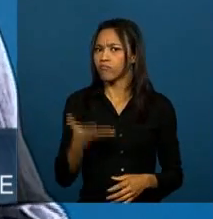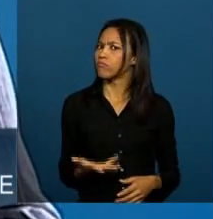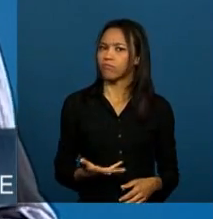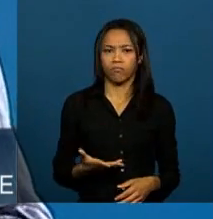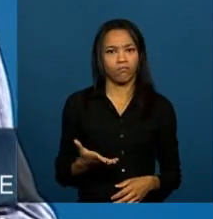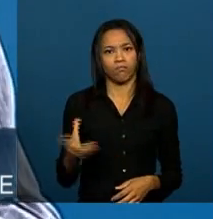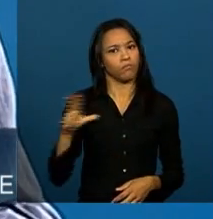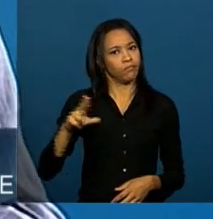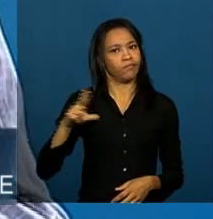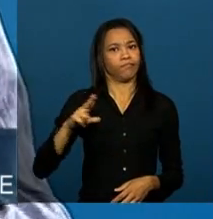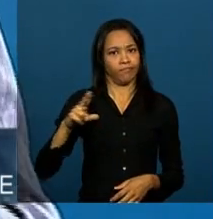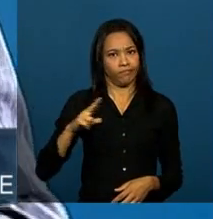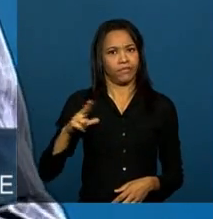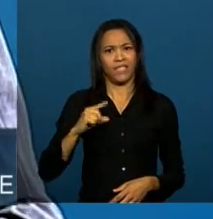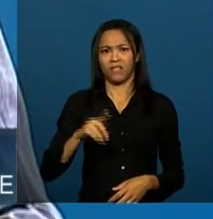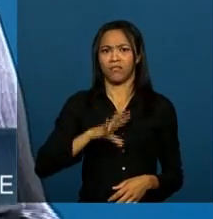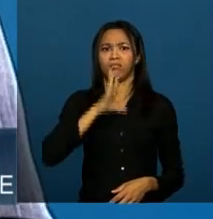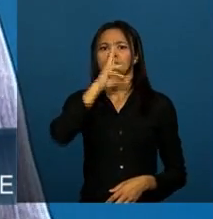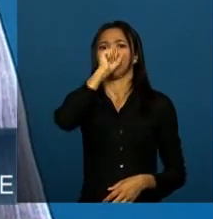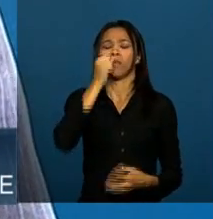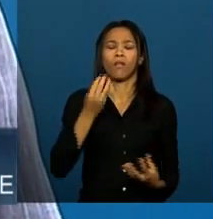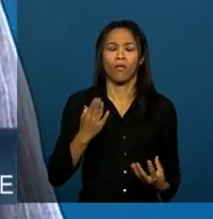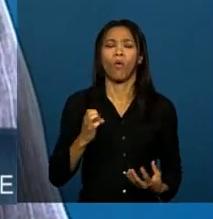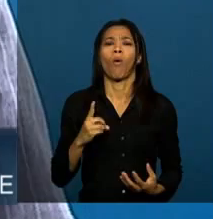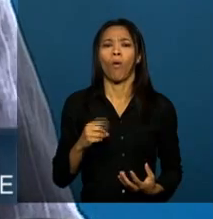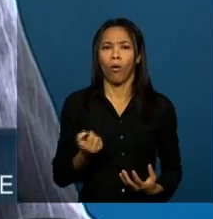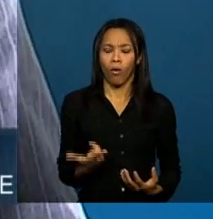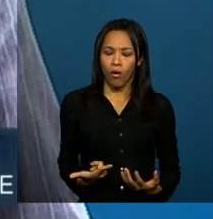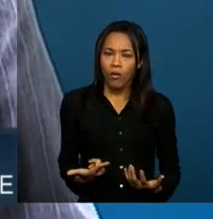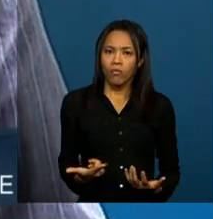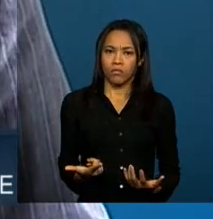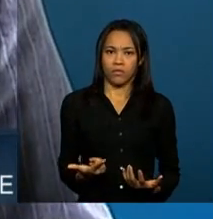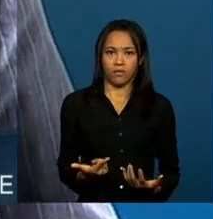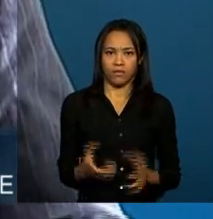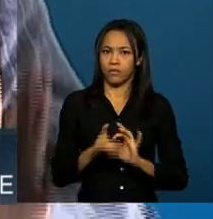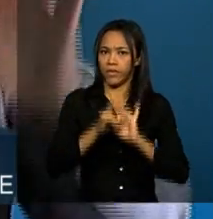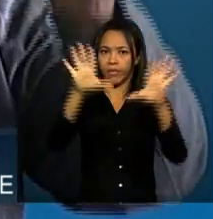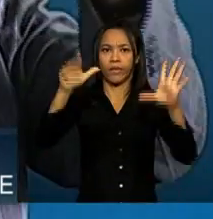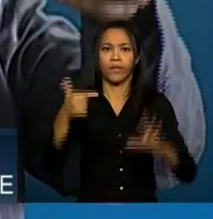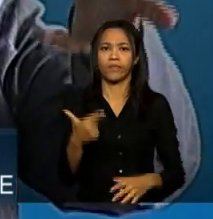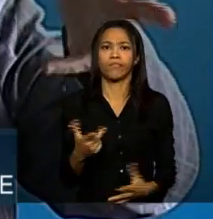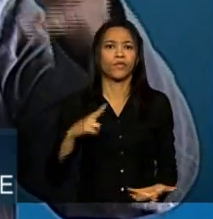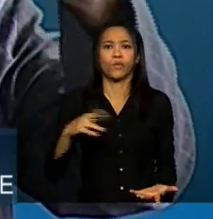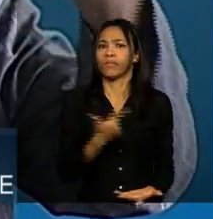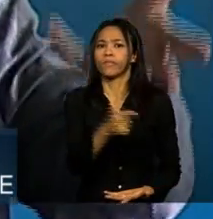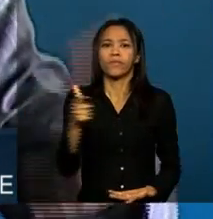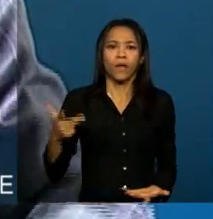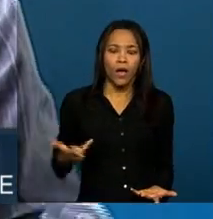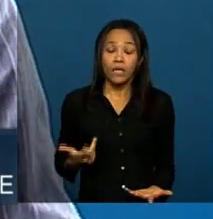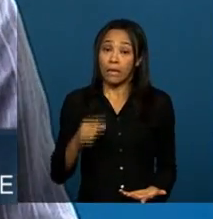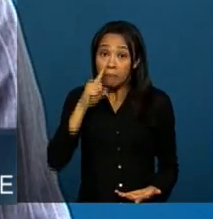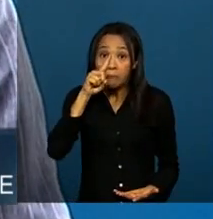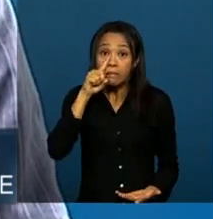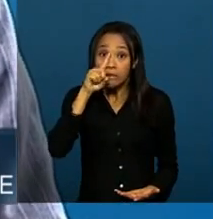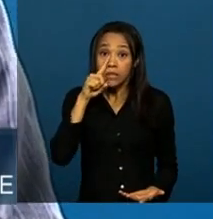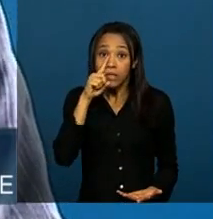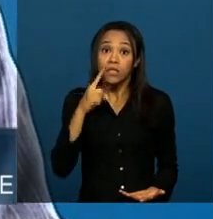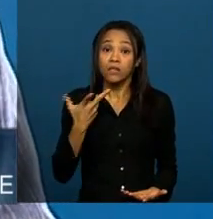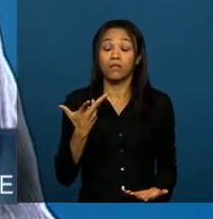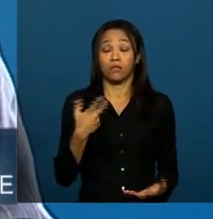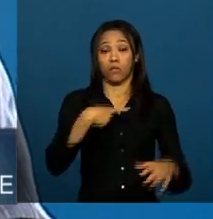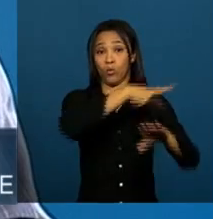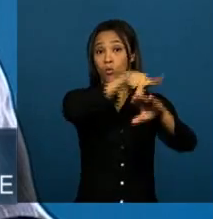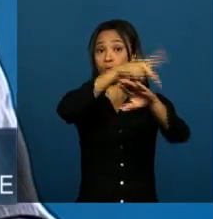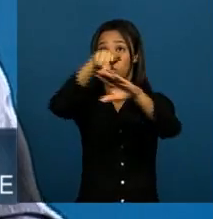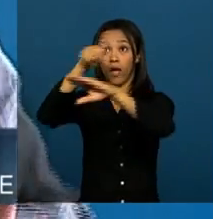aprisiona e agride absolutamente a liberdade individual das pessoas. Então, além do perigo dos Estados manipularem